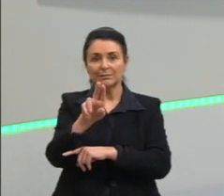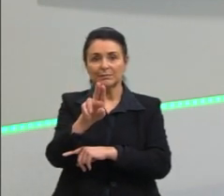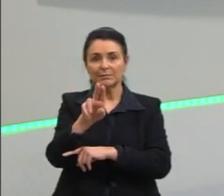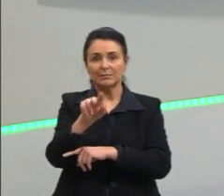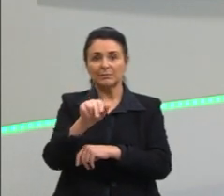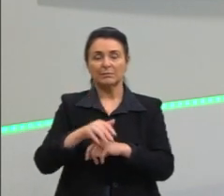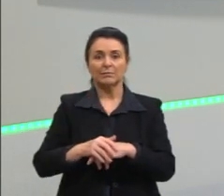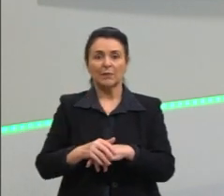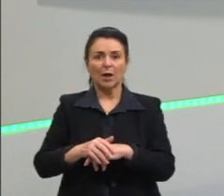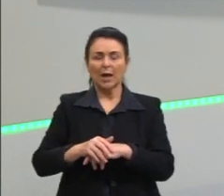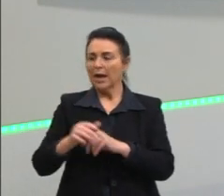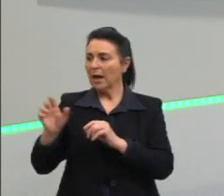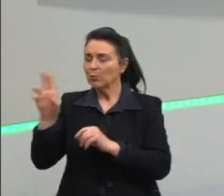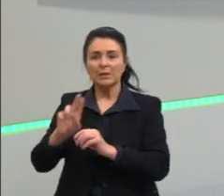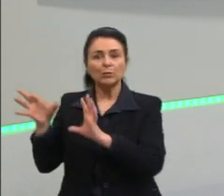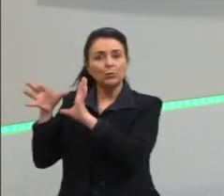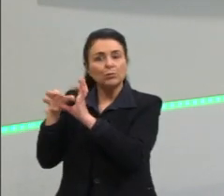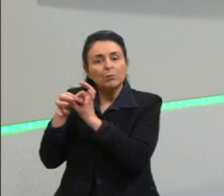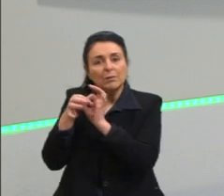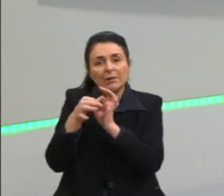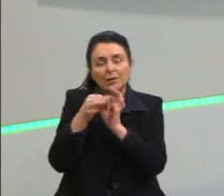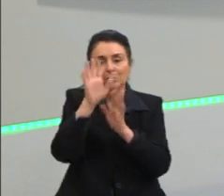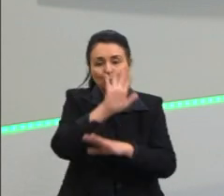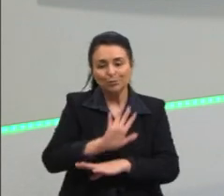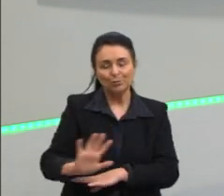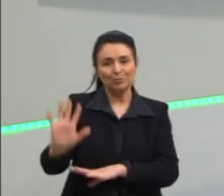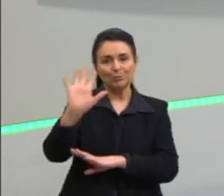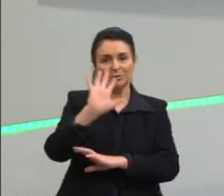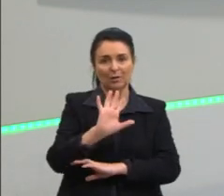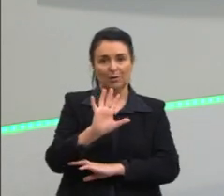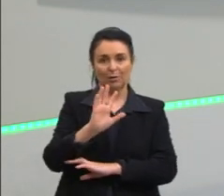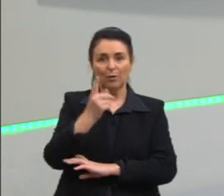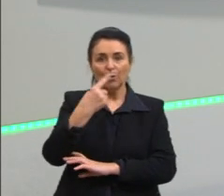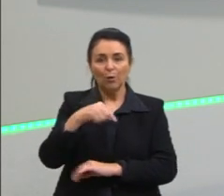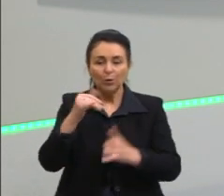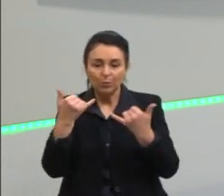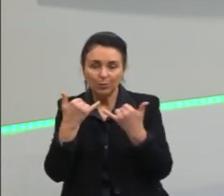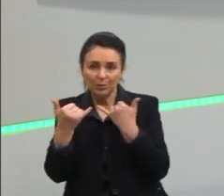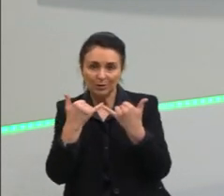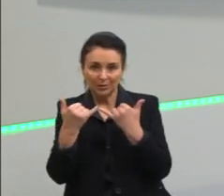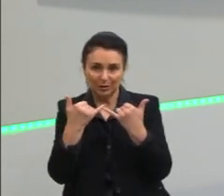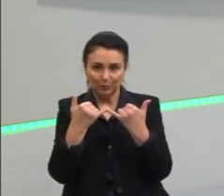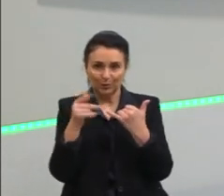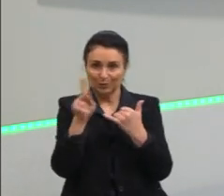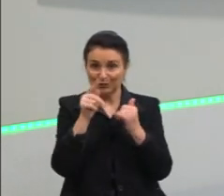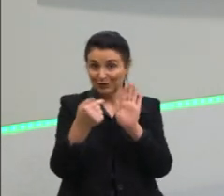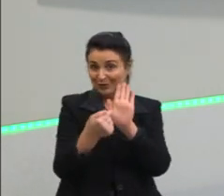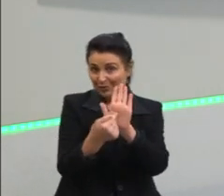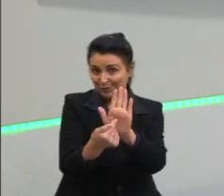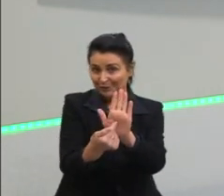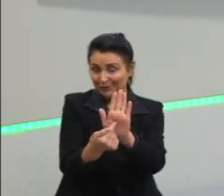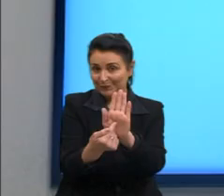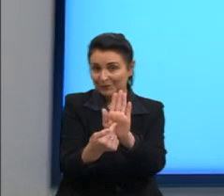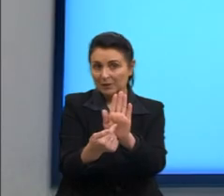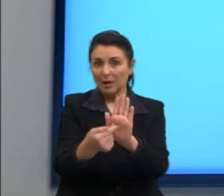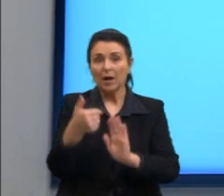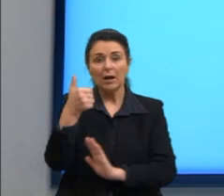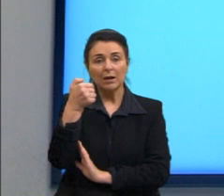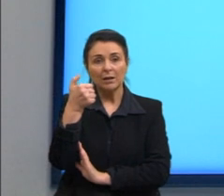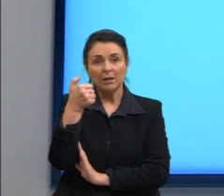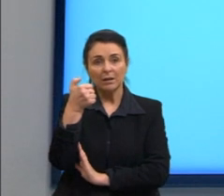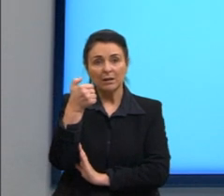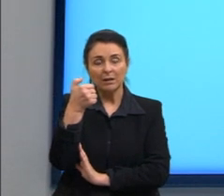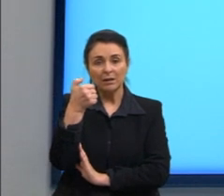no contexto em que estão. Outro exemplo que a gente trouxe é a caneta.